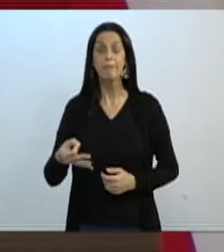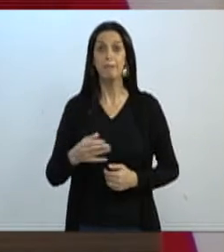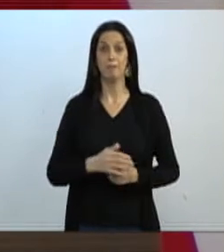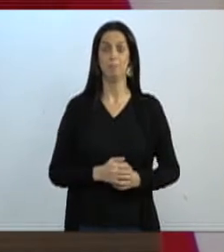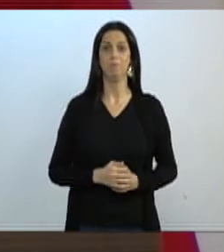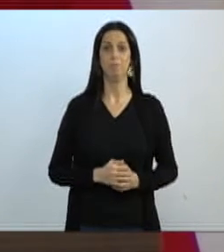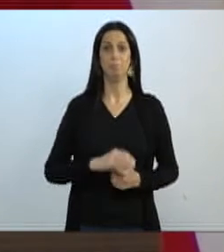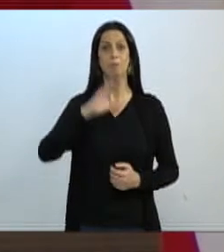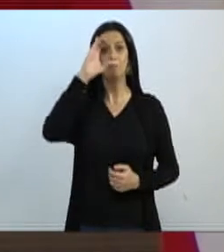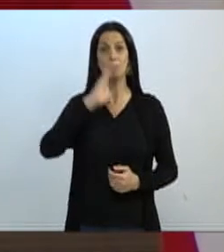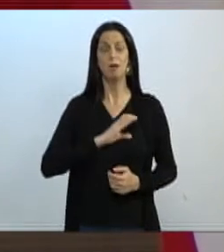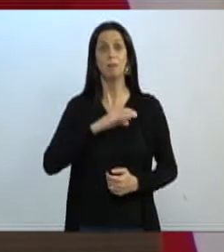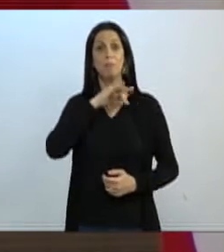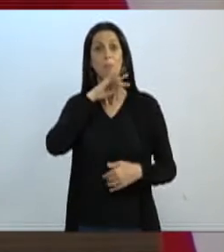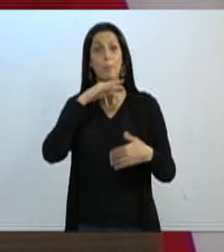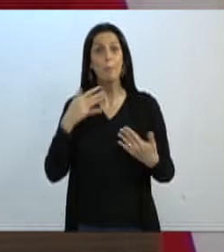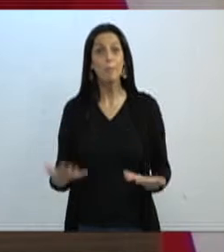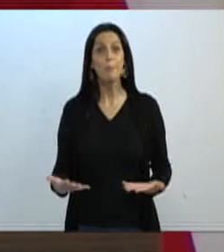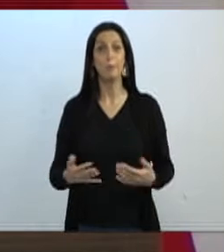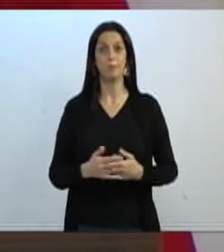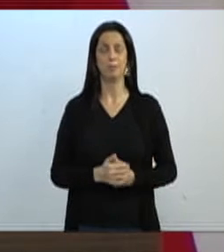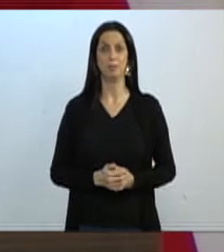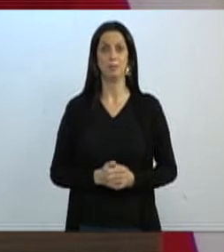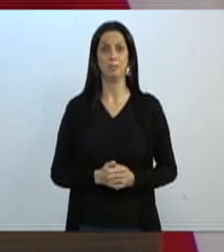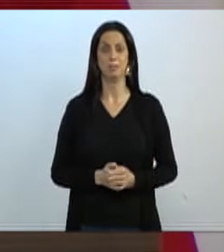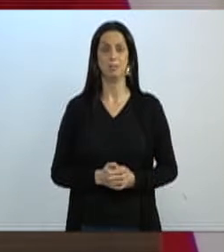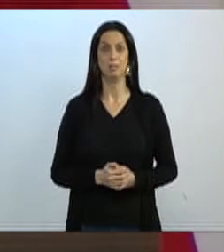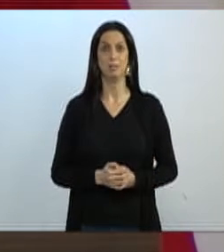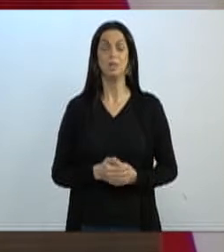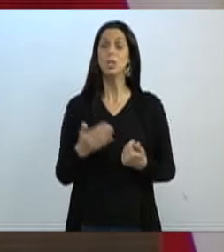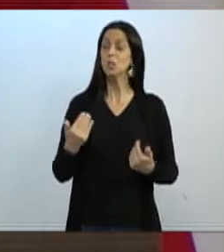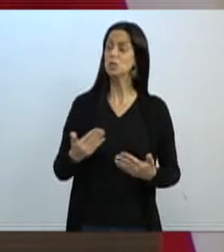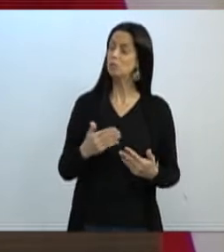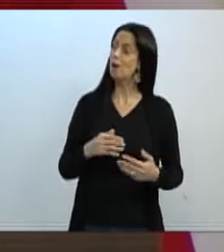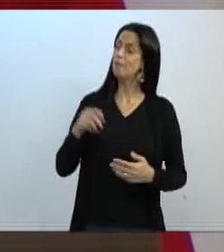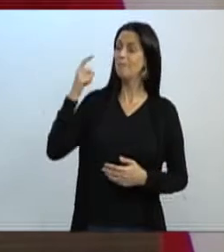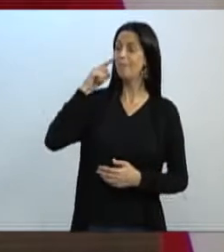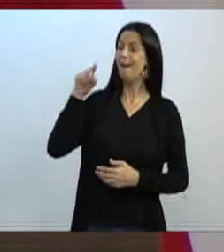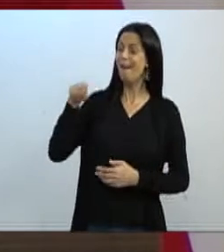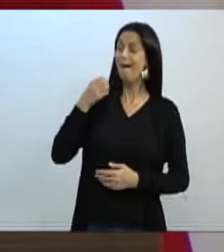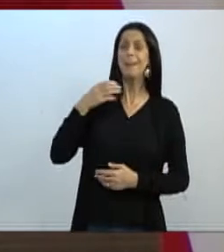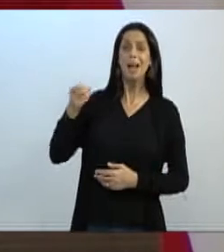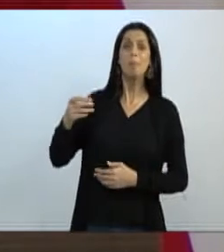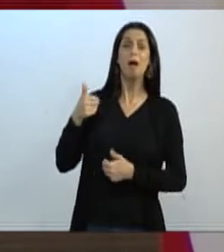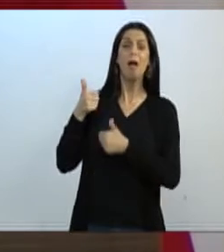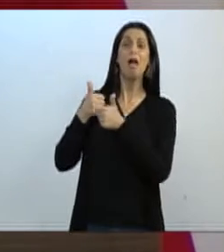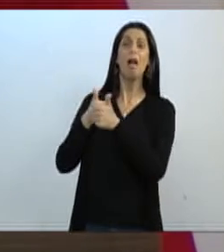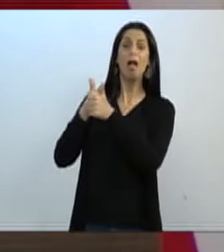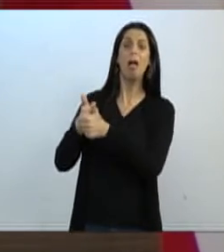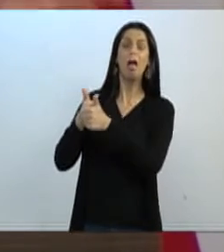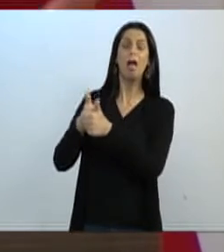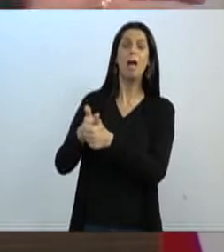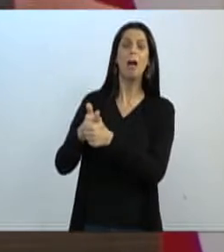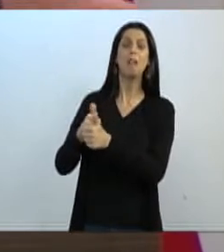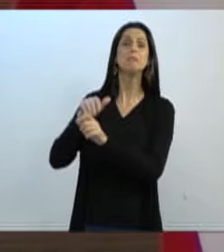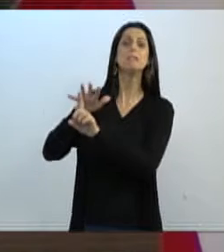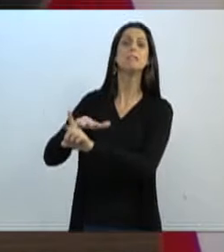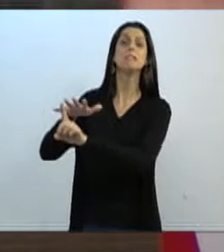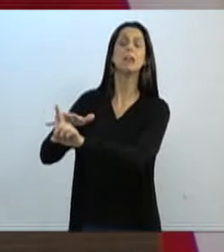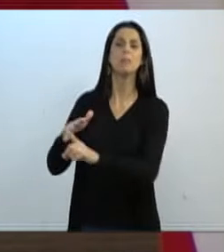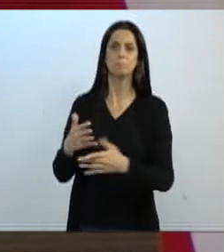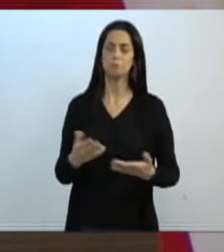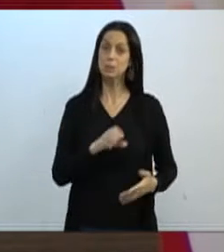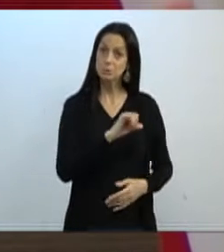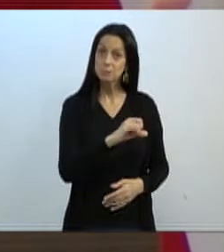caráter péssimo, e leva os jovens a acreditar que são gente boa. Agora é o seguinte, nós precisamos, e se a gente precisa de boas referências,